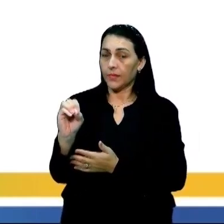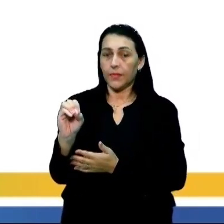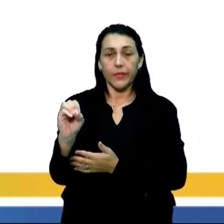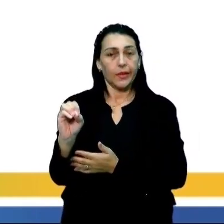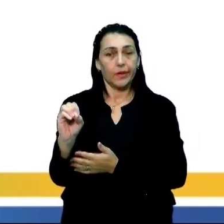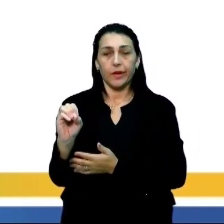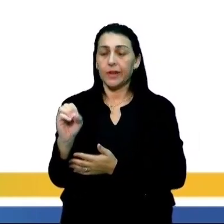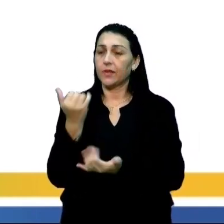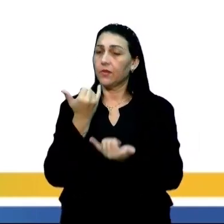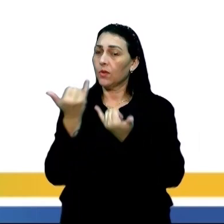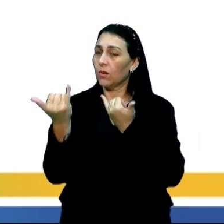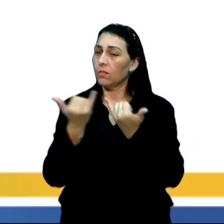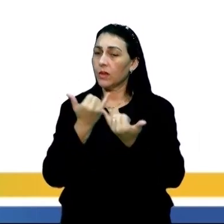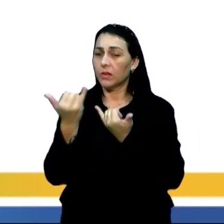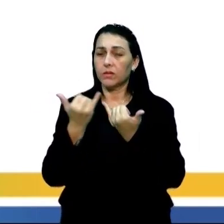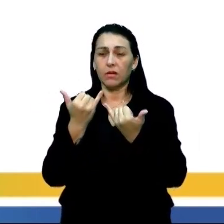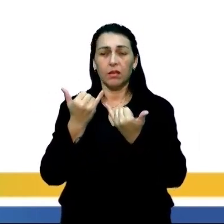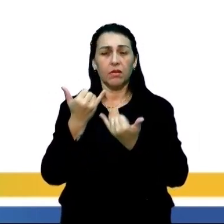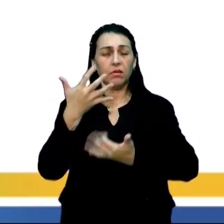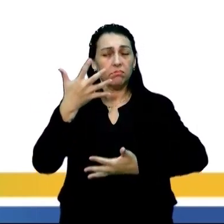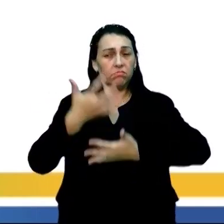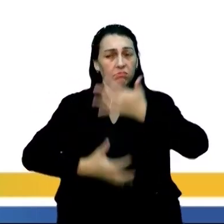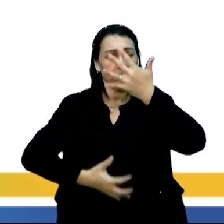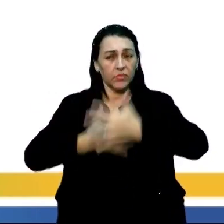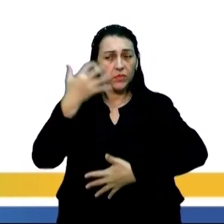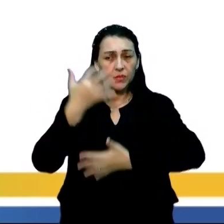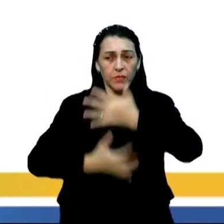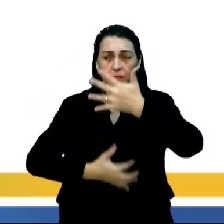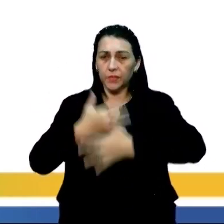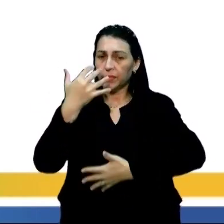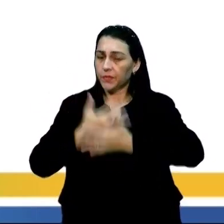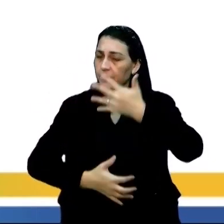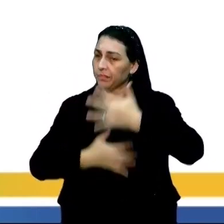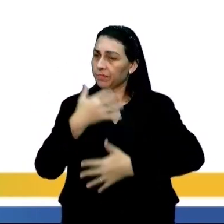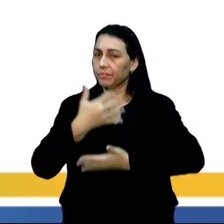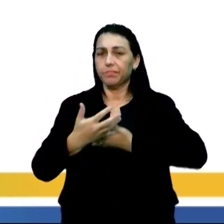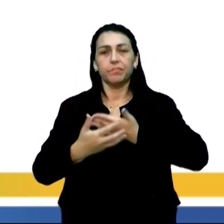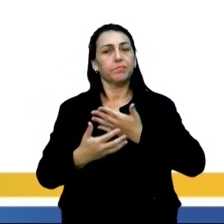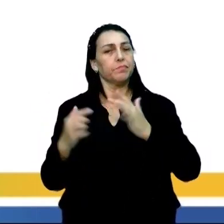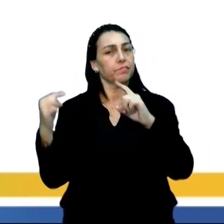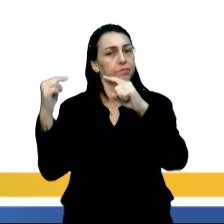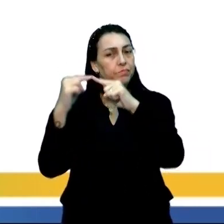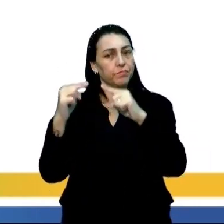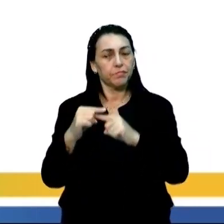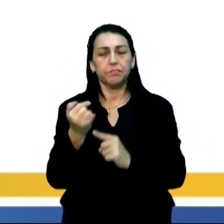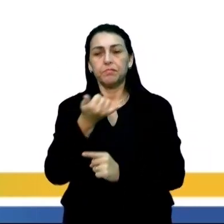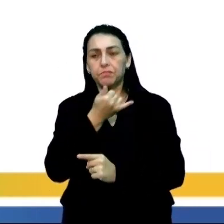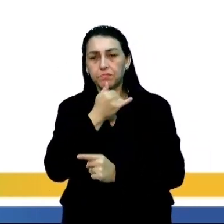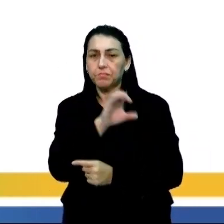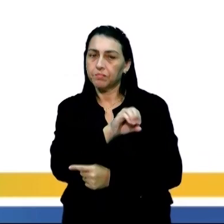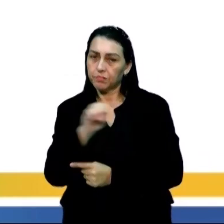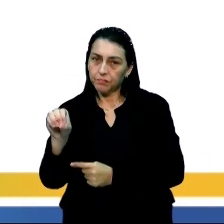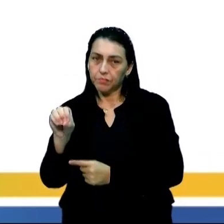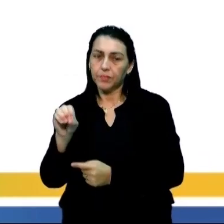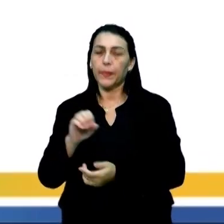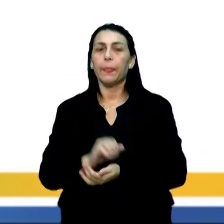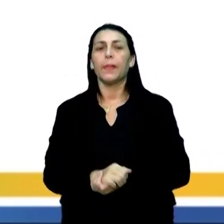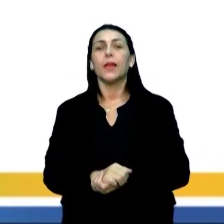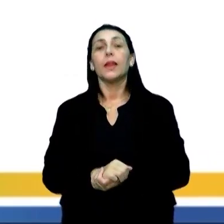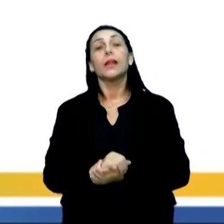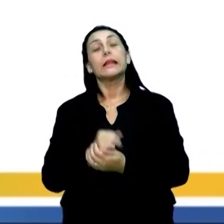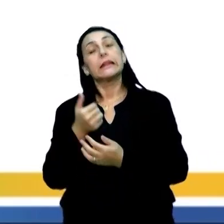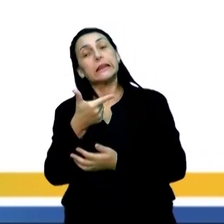articula as informações. Se as suas informações, elas não se articulam entre si, infelizmente você vai zerar nessa competência.